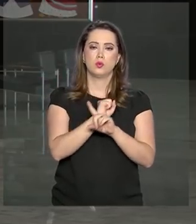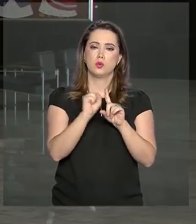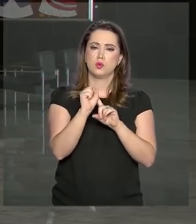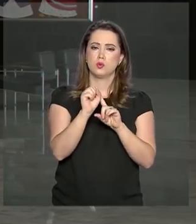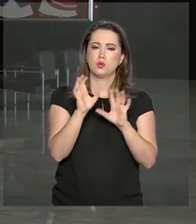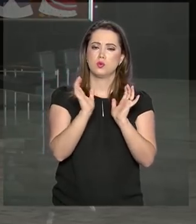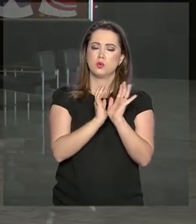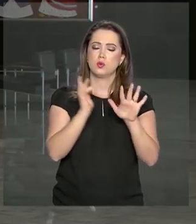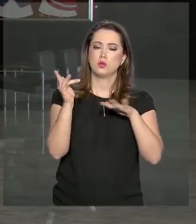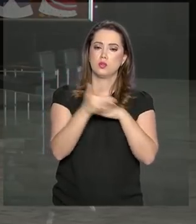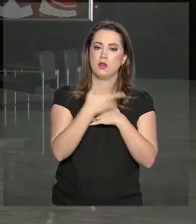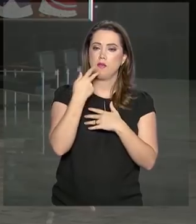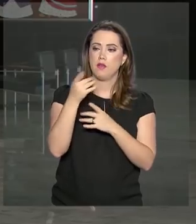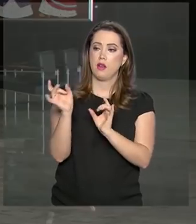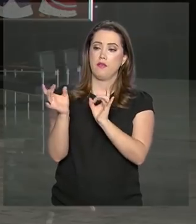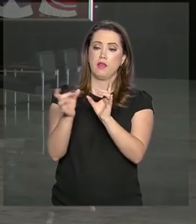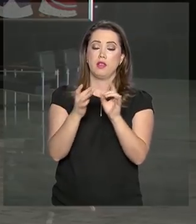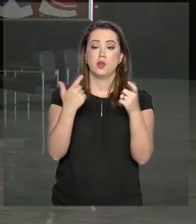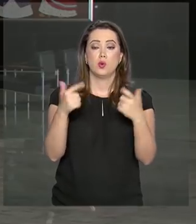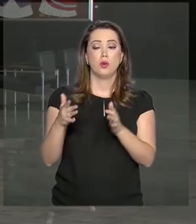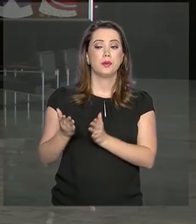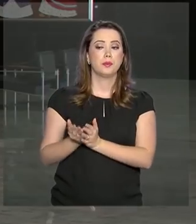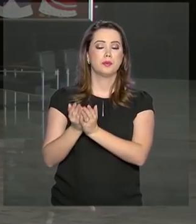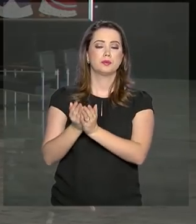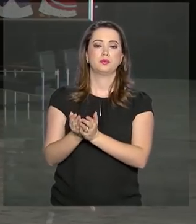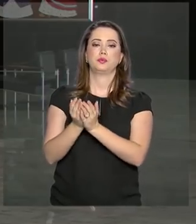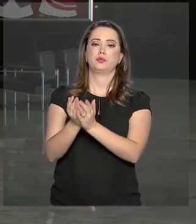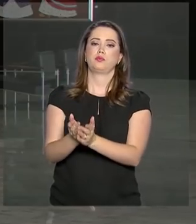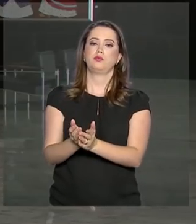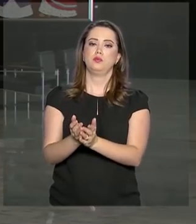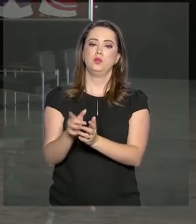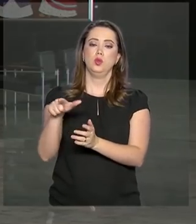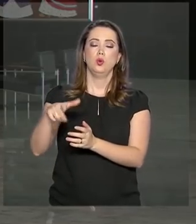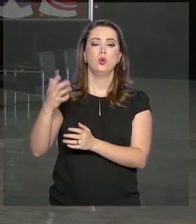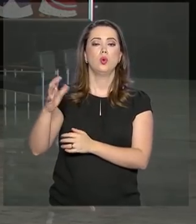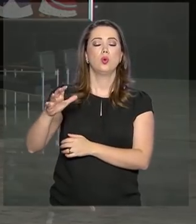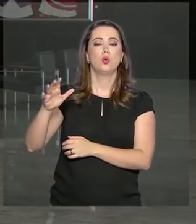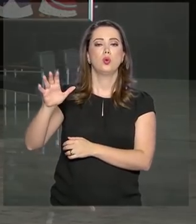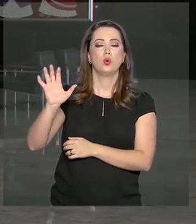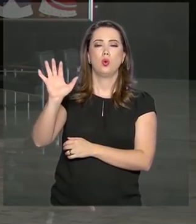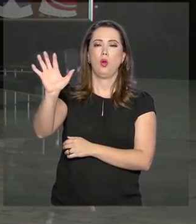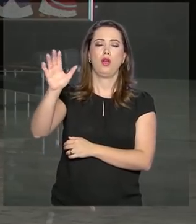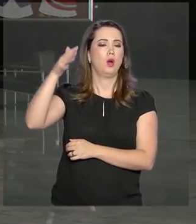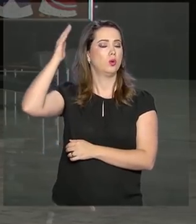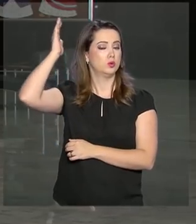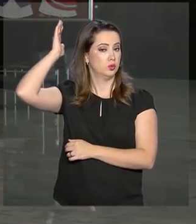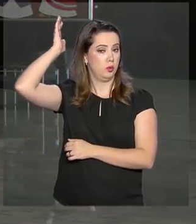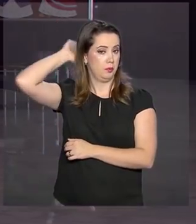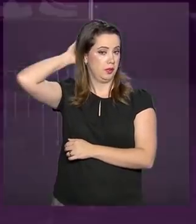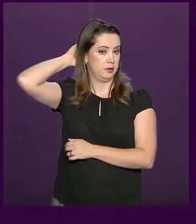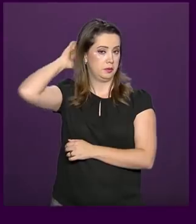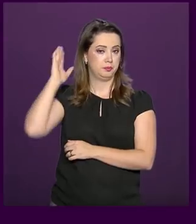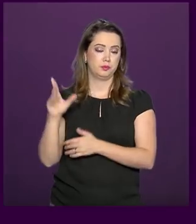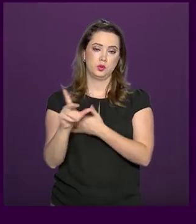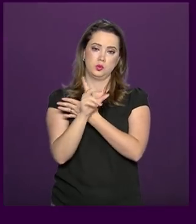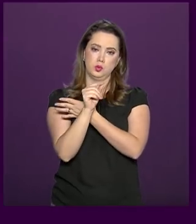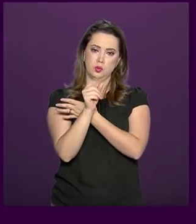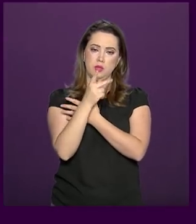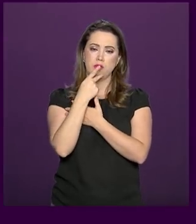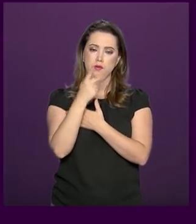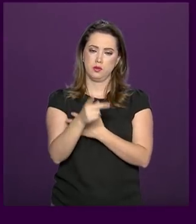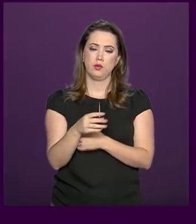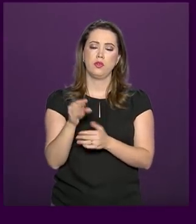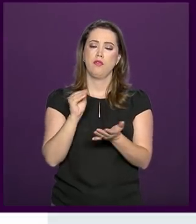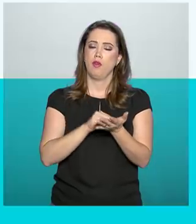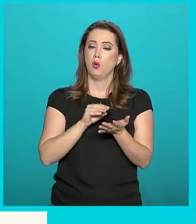leilões de áreas portuárias no estado do Pará. No Twitter, Bolsonaro lembra que faltam 30 dias